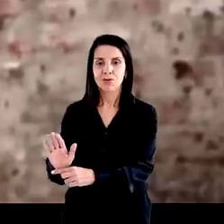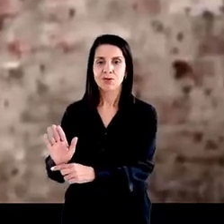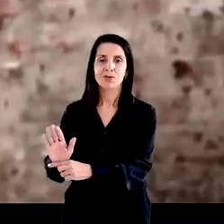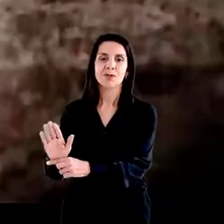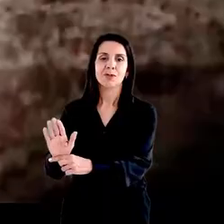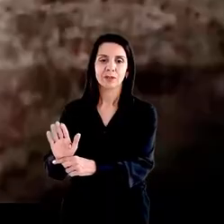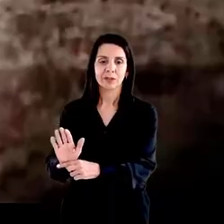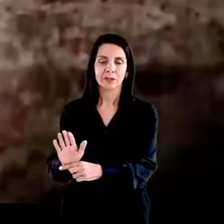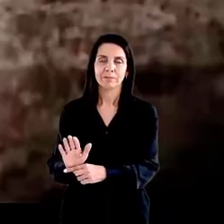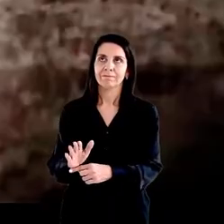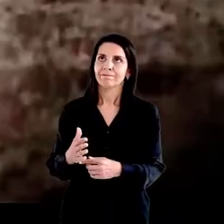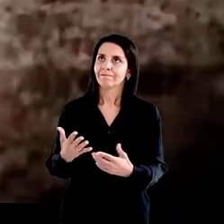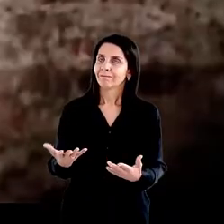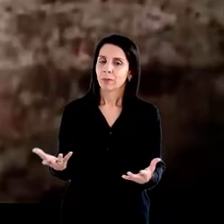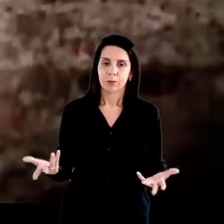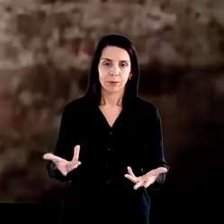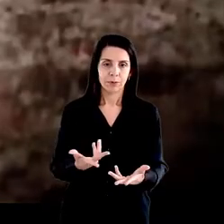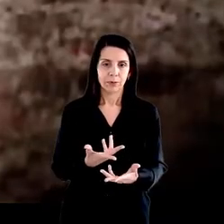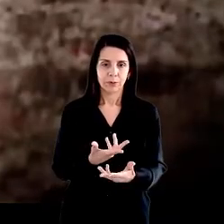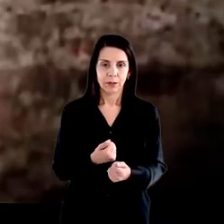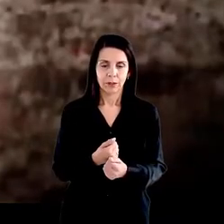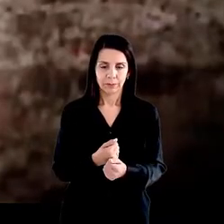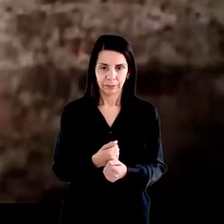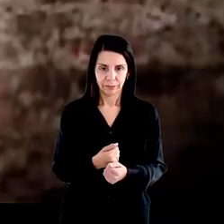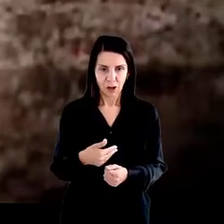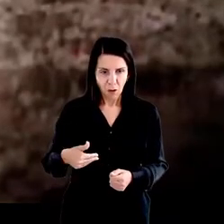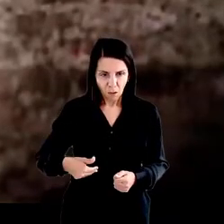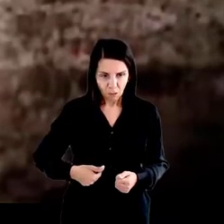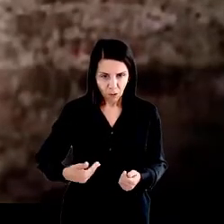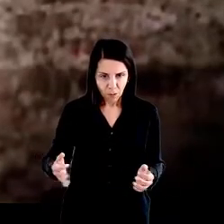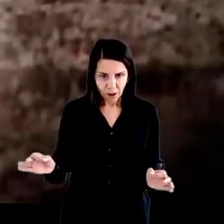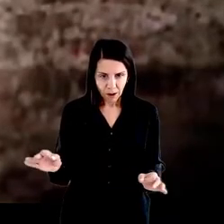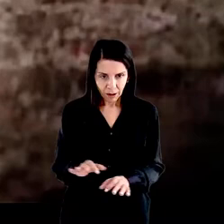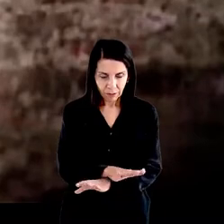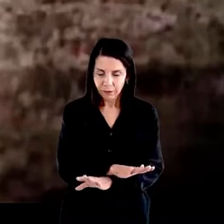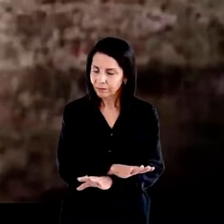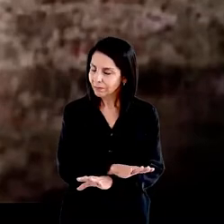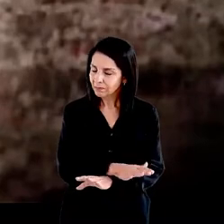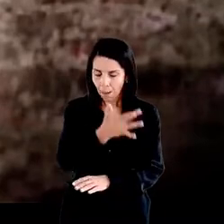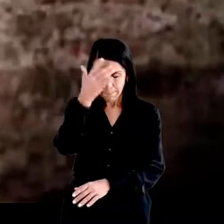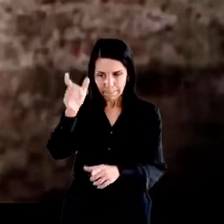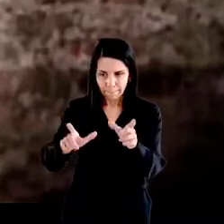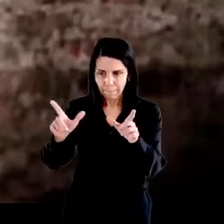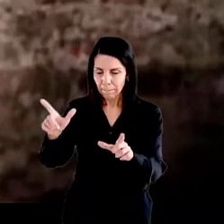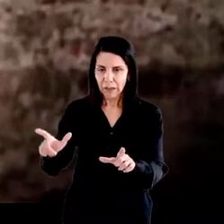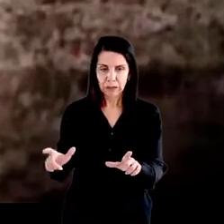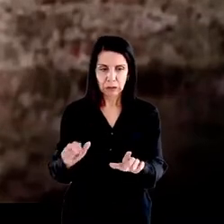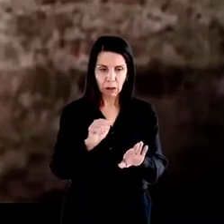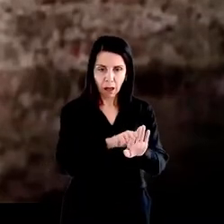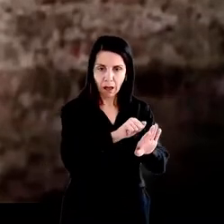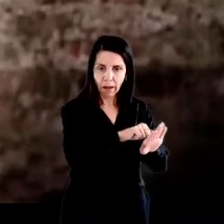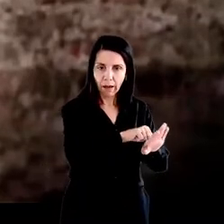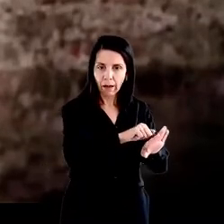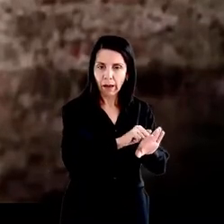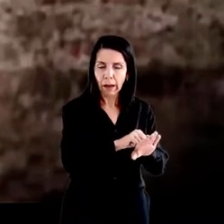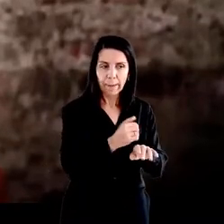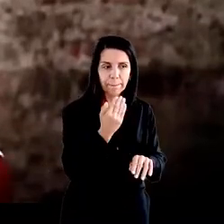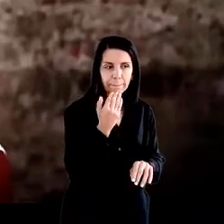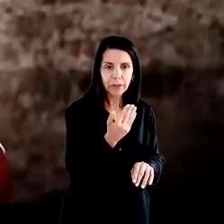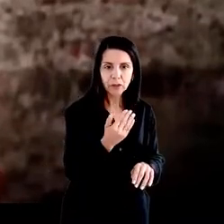caldo do céu. A fome parou? Não. As pessoas pararam de bater na minha porta? Não. Por causa de pandemia? Não. É que